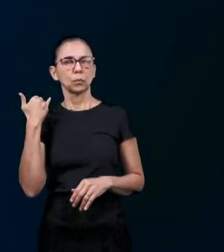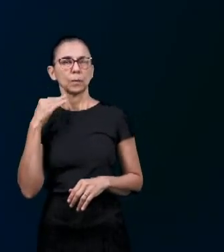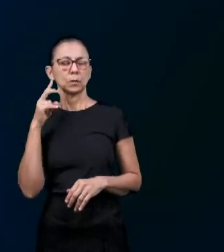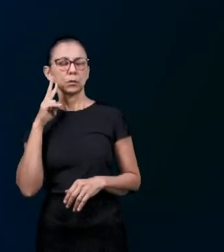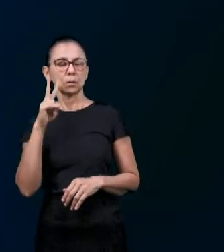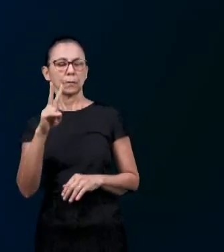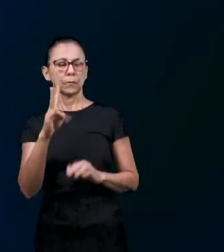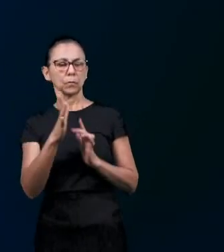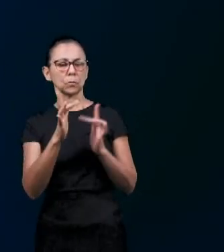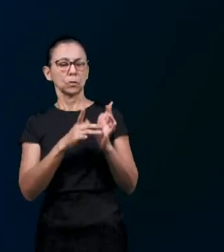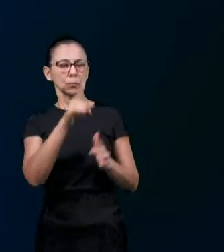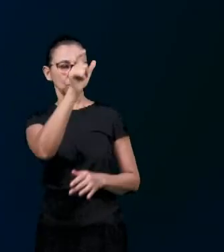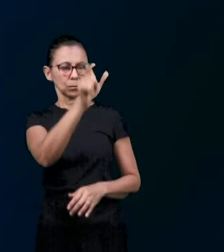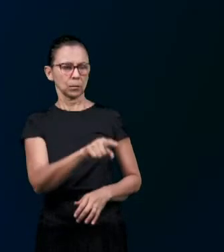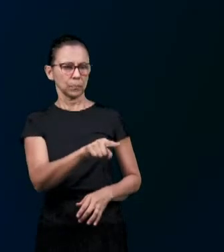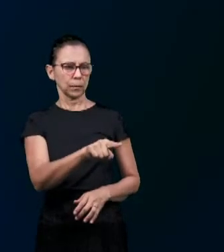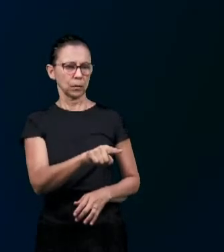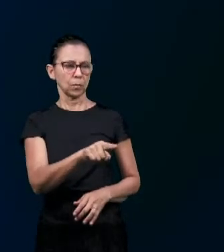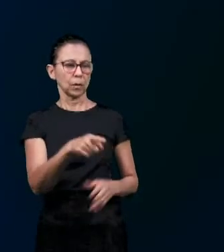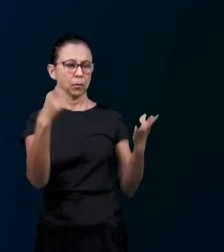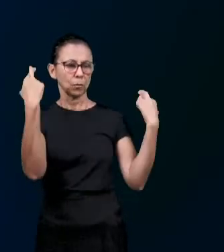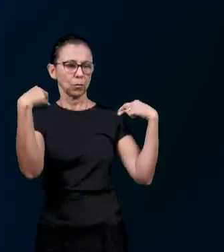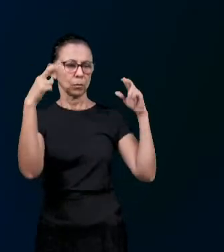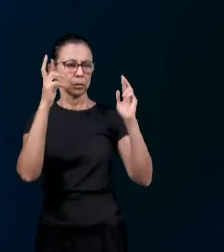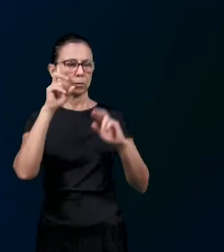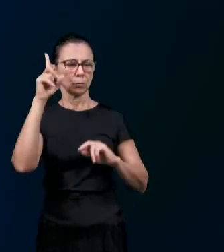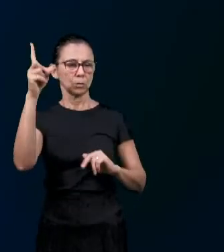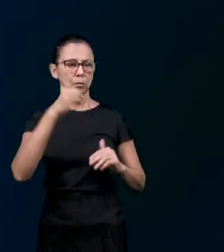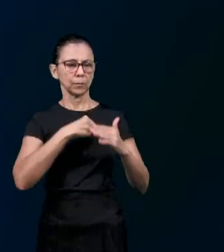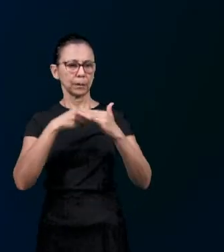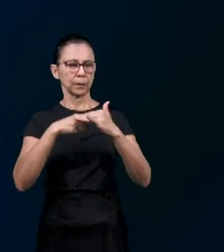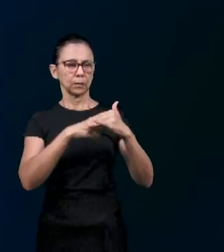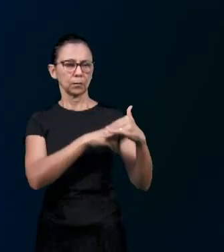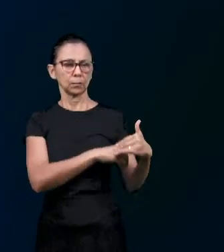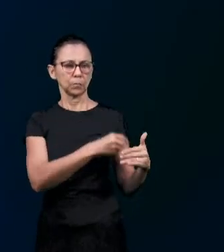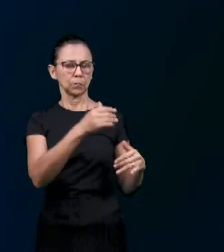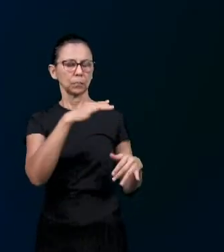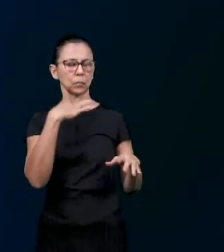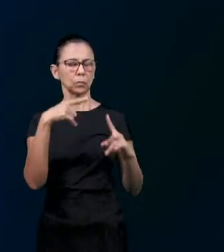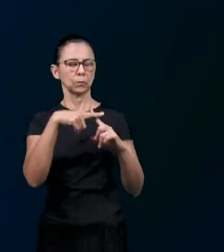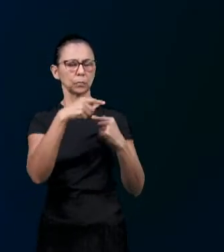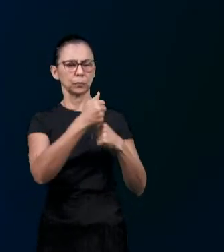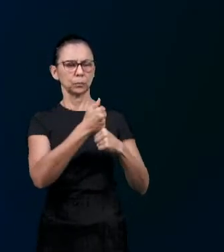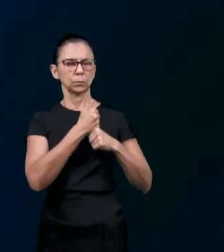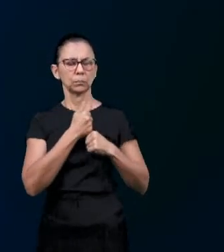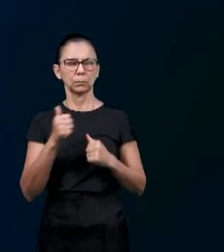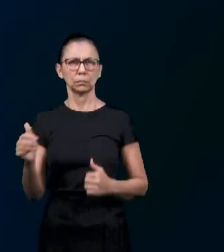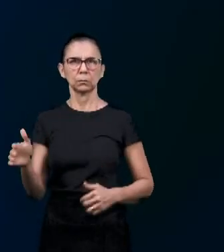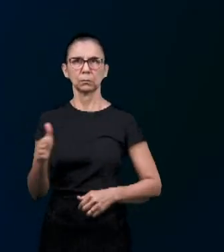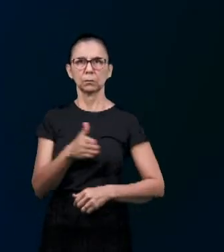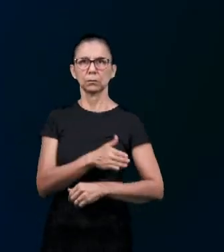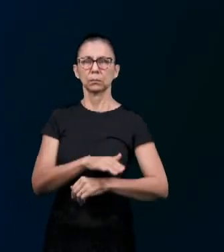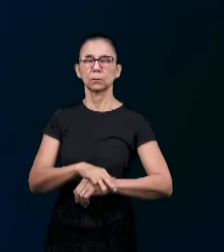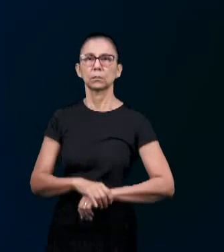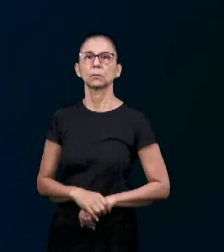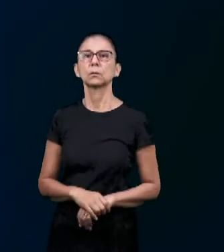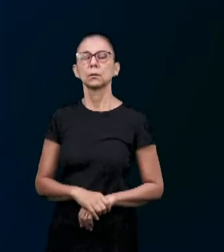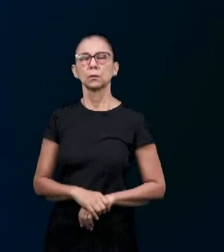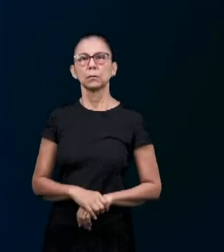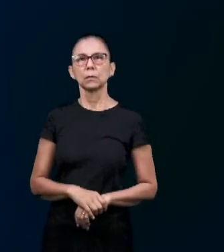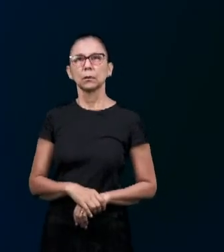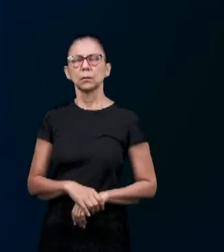Maravilha O quarto elemento É o dia E o que corresponde É Jesus Cristo Que Jesus É o descanso diário